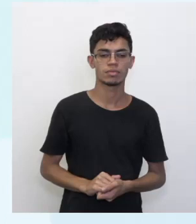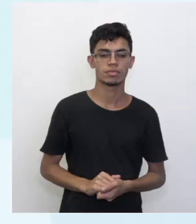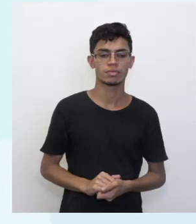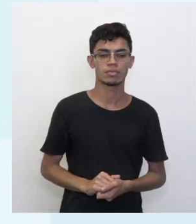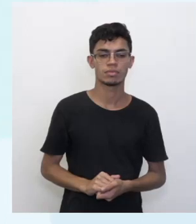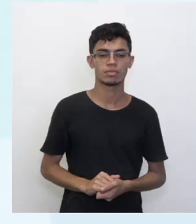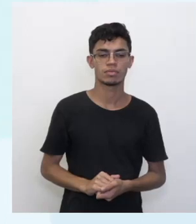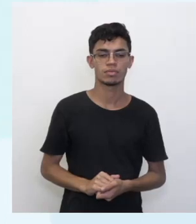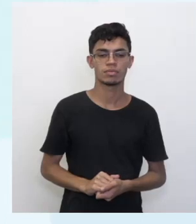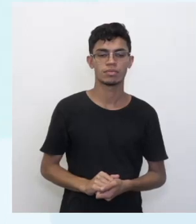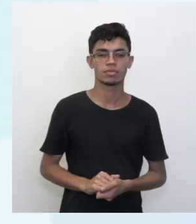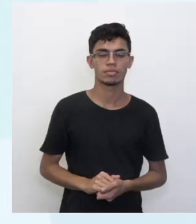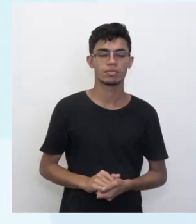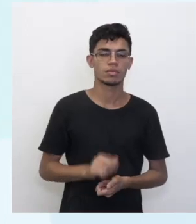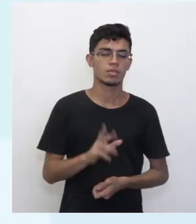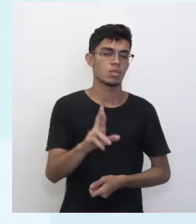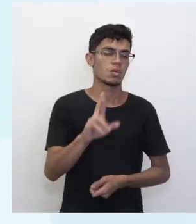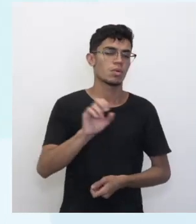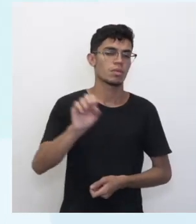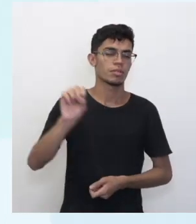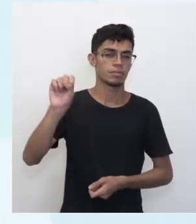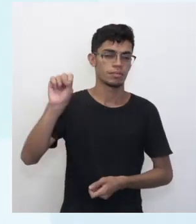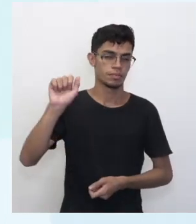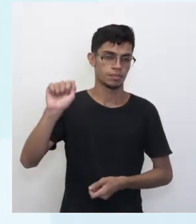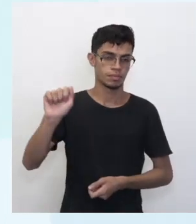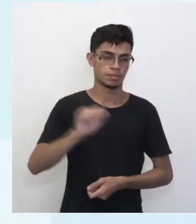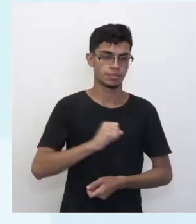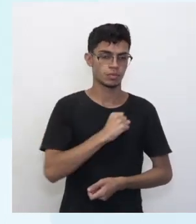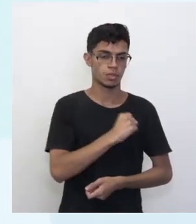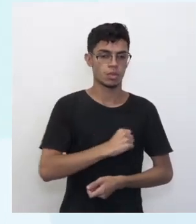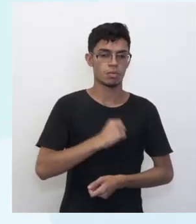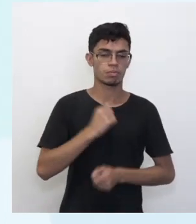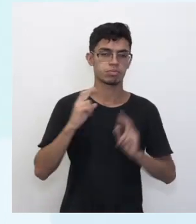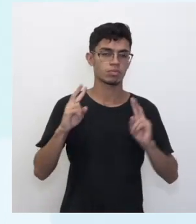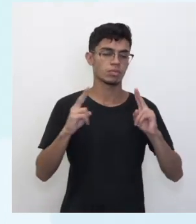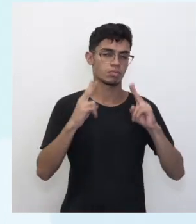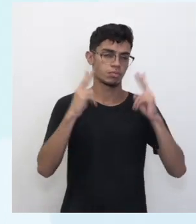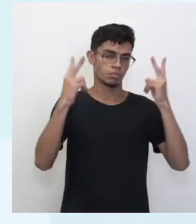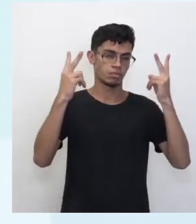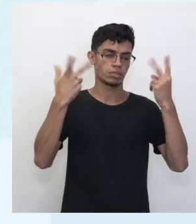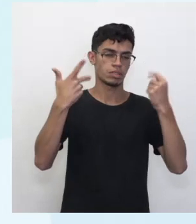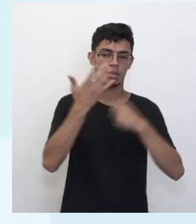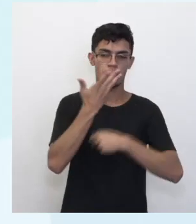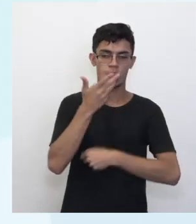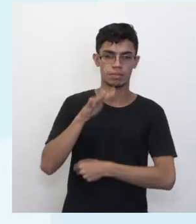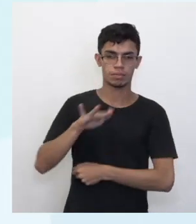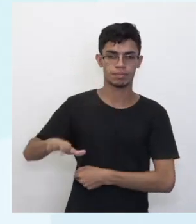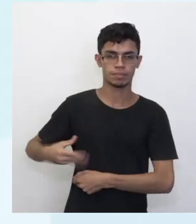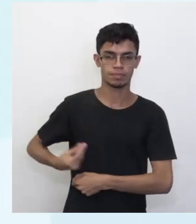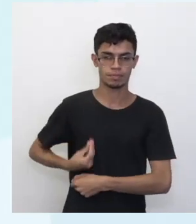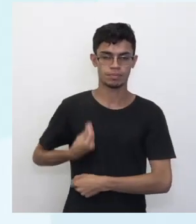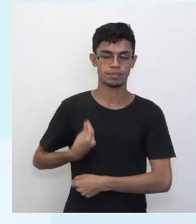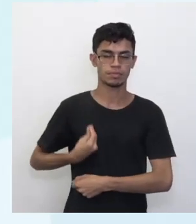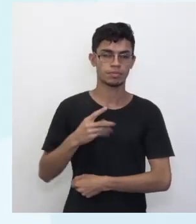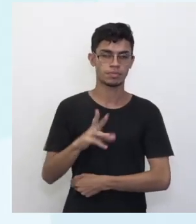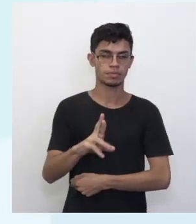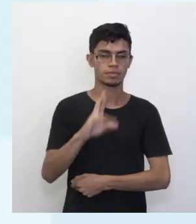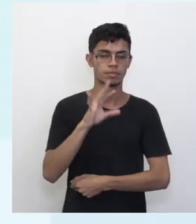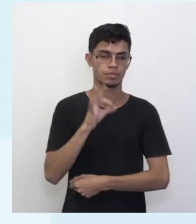A. Saudade e valorização da infância. É a letra A.